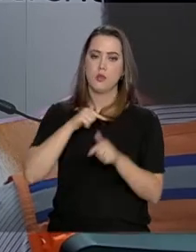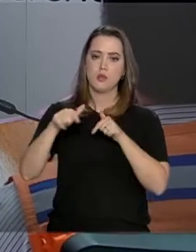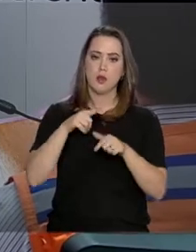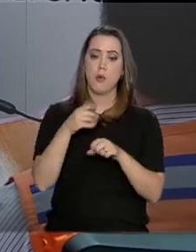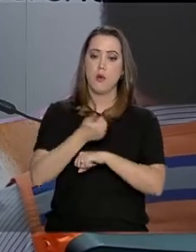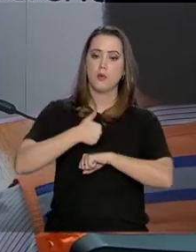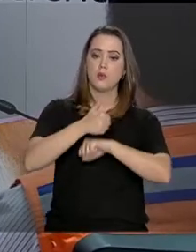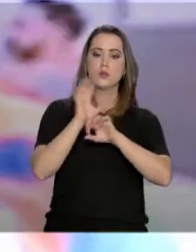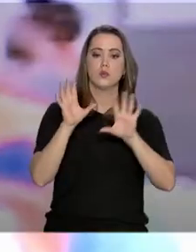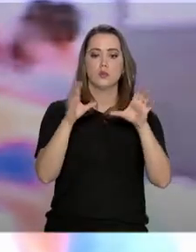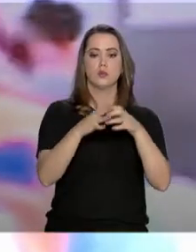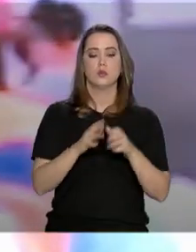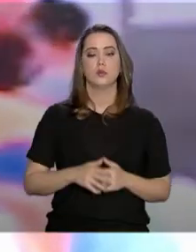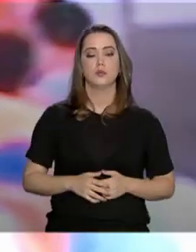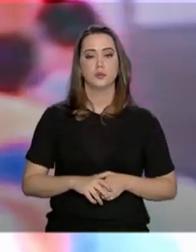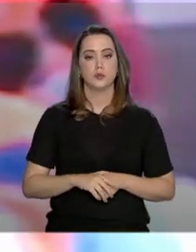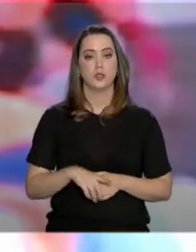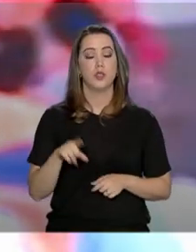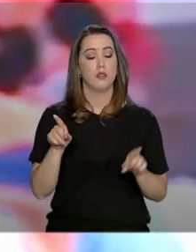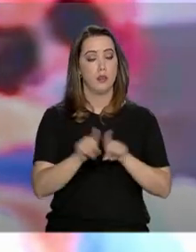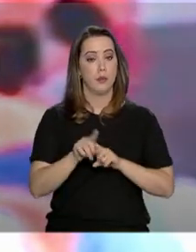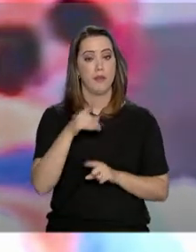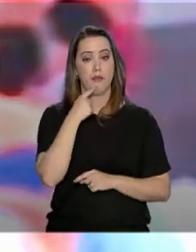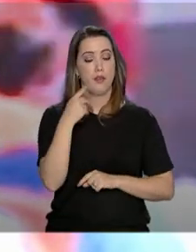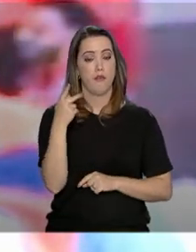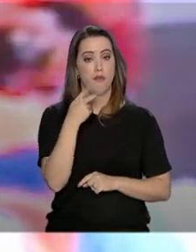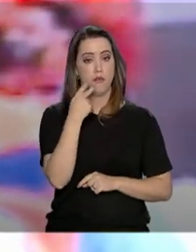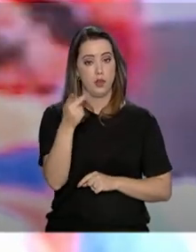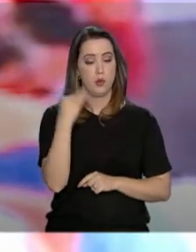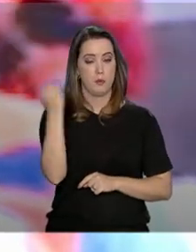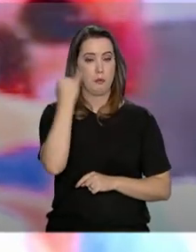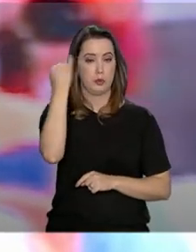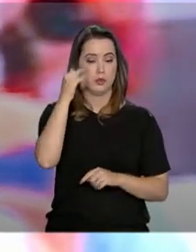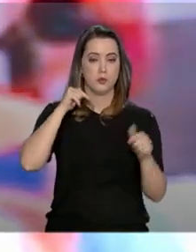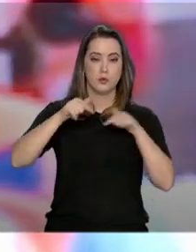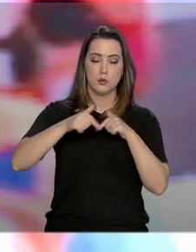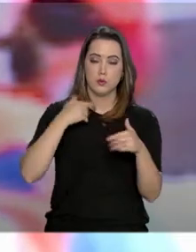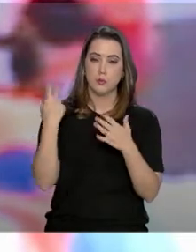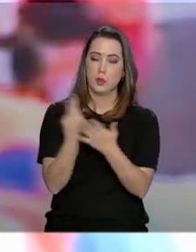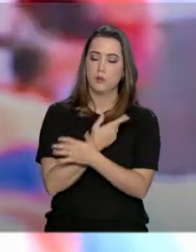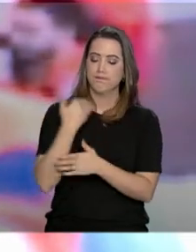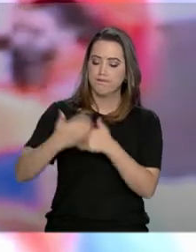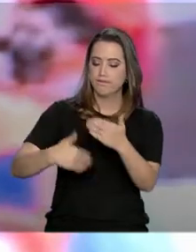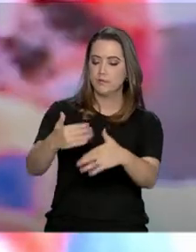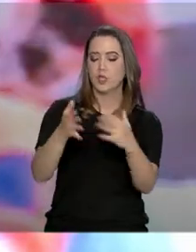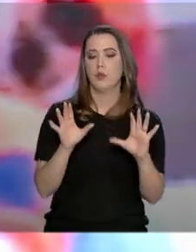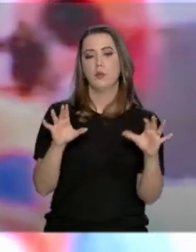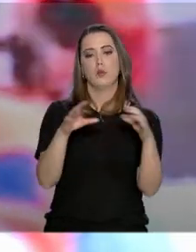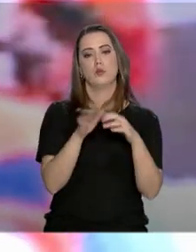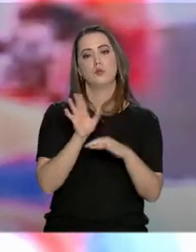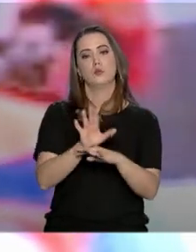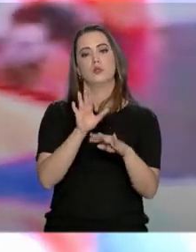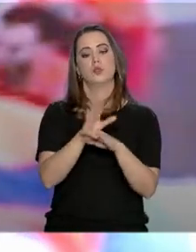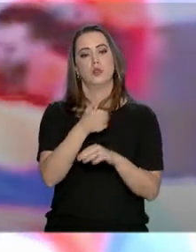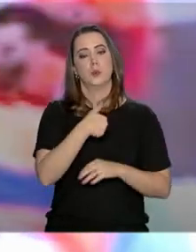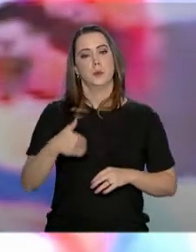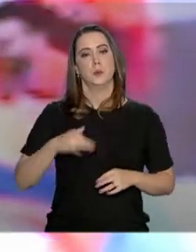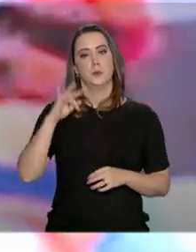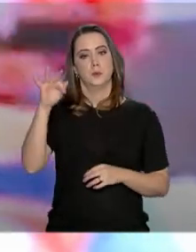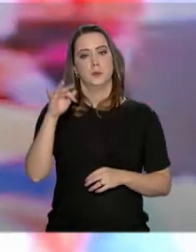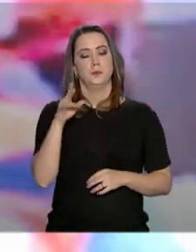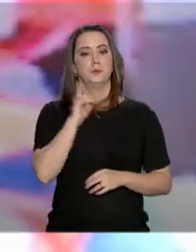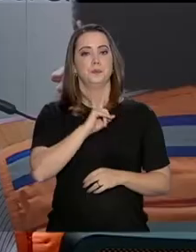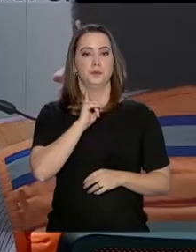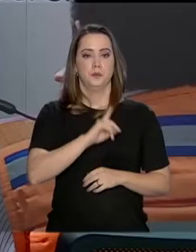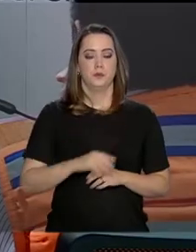profissionalismo de toda a equipe. O secretário também destacou quais ações estão sendo realizadas pelo Posto de Cooperação do Governo Federal em